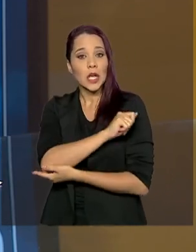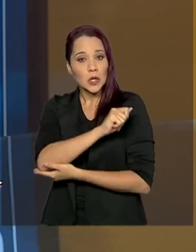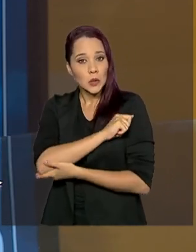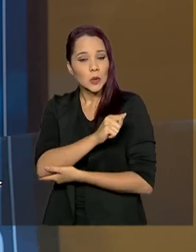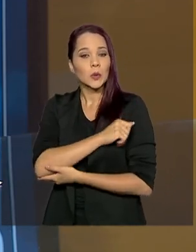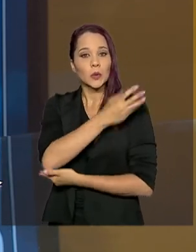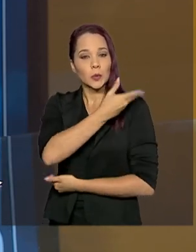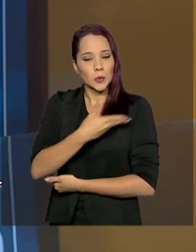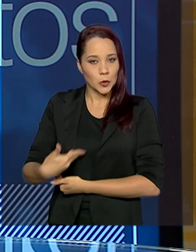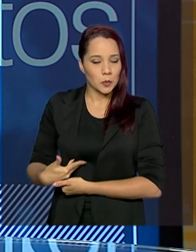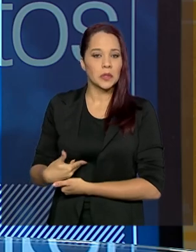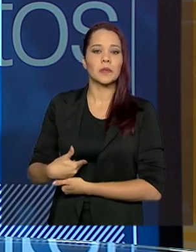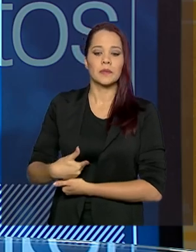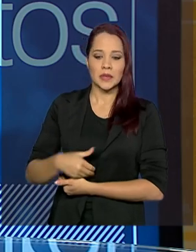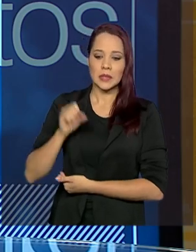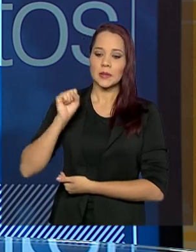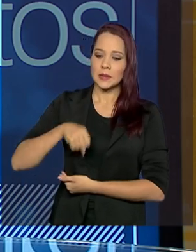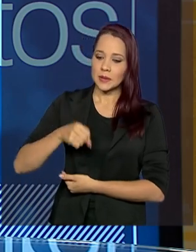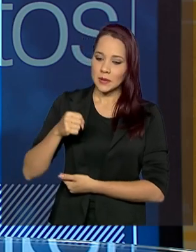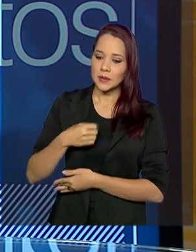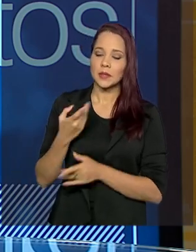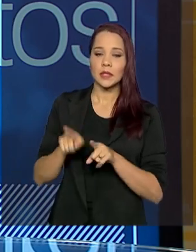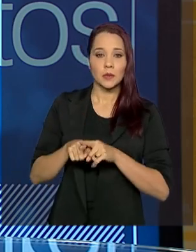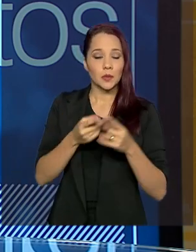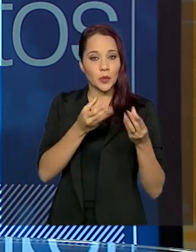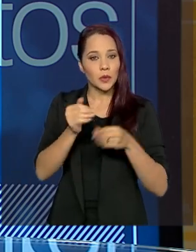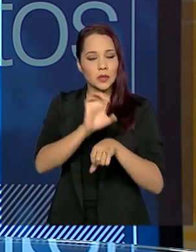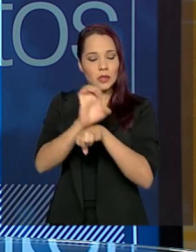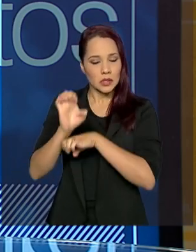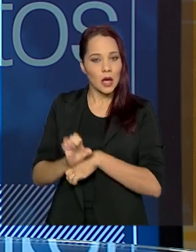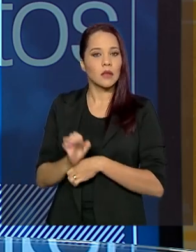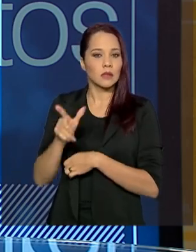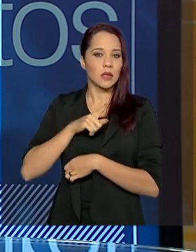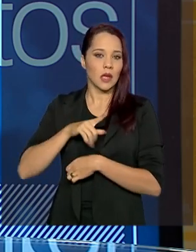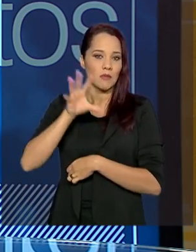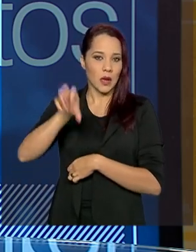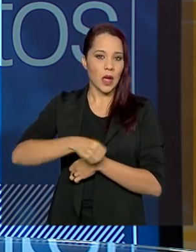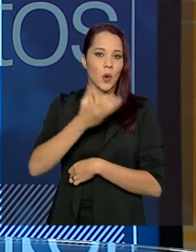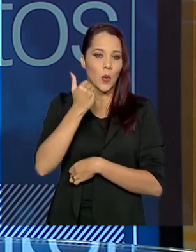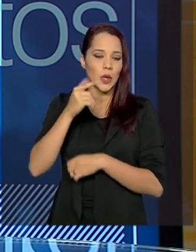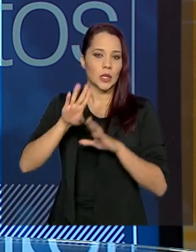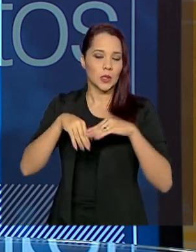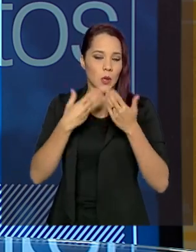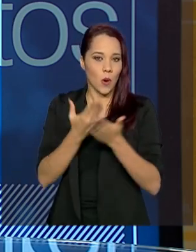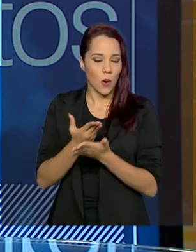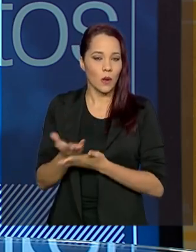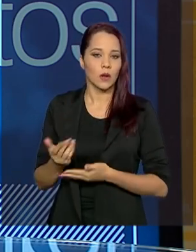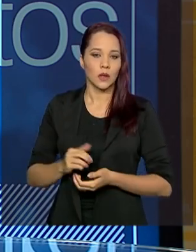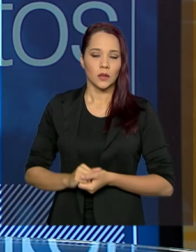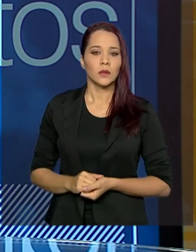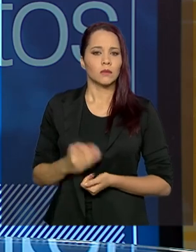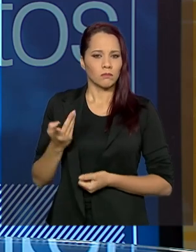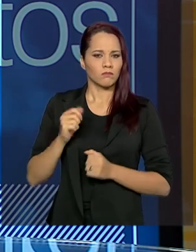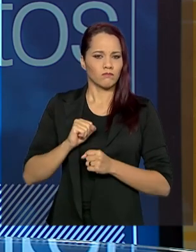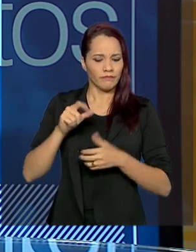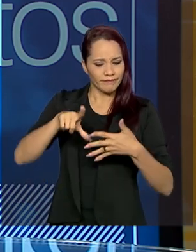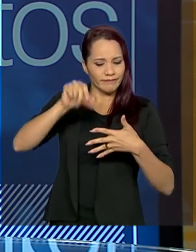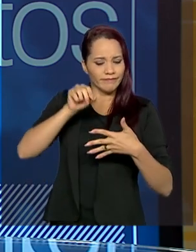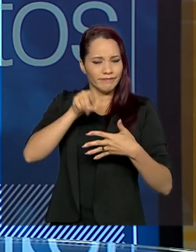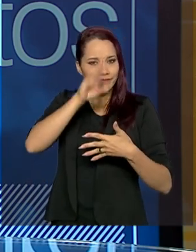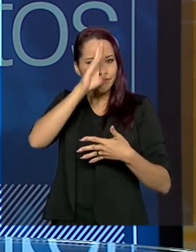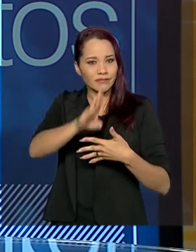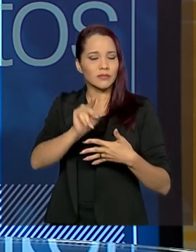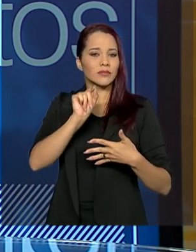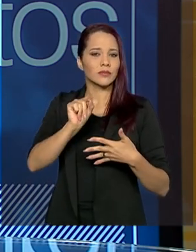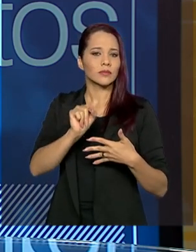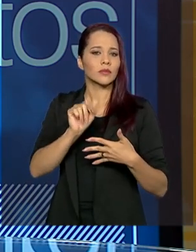no país. Exatamente, a merenda ficou disponível em maioria dos estados e municípios. E o que eu posso destacar, assim, diretamente,